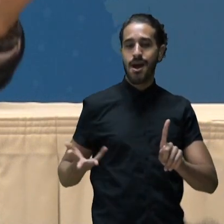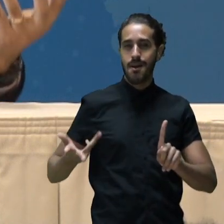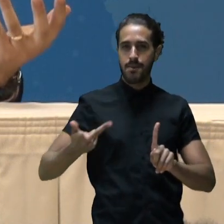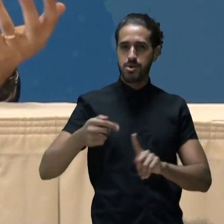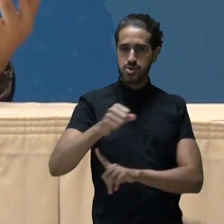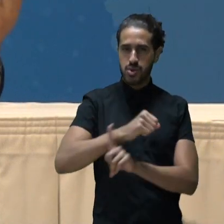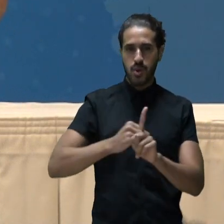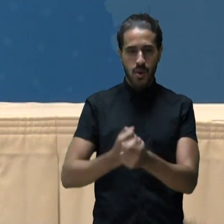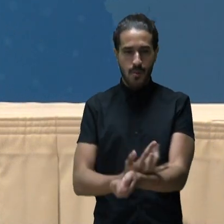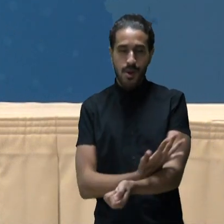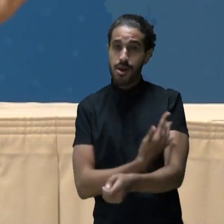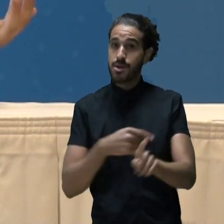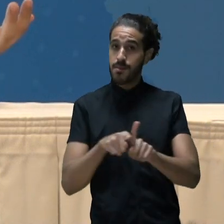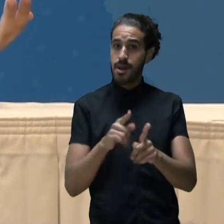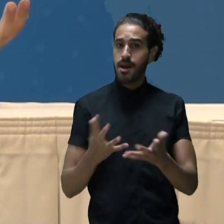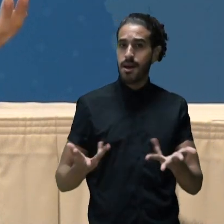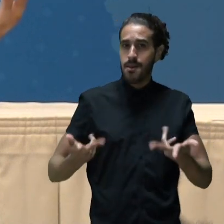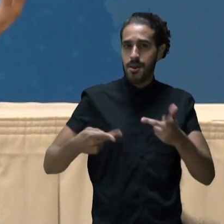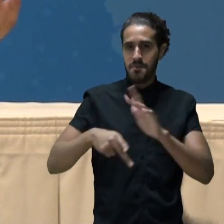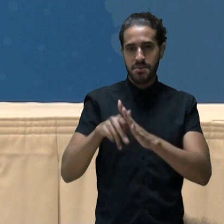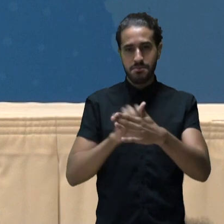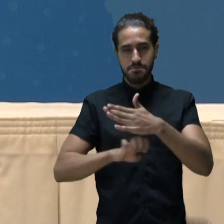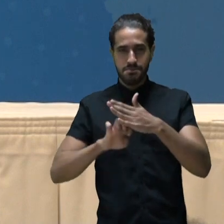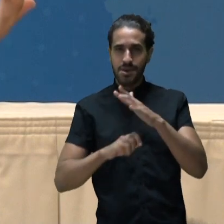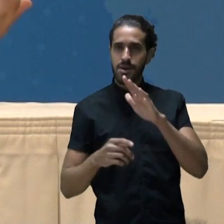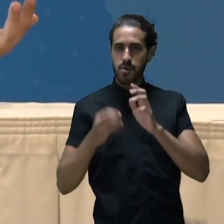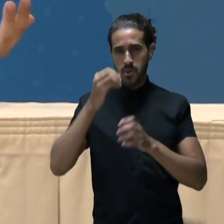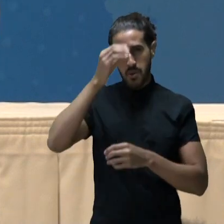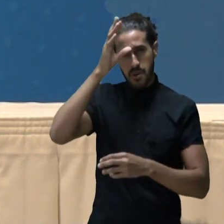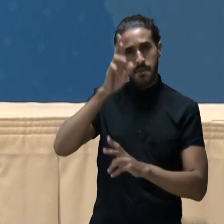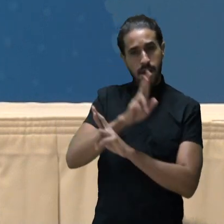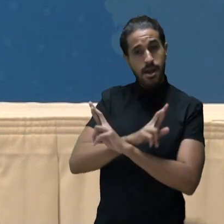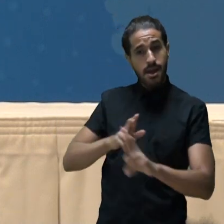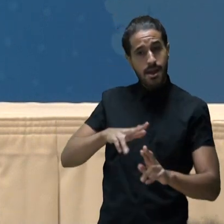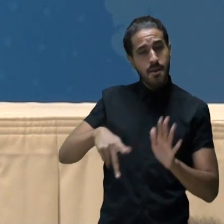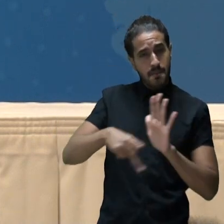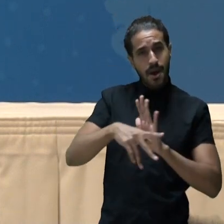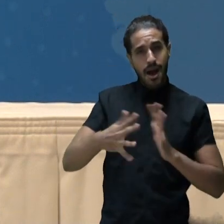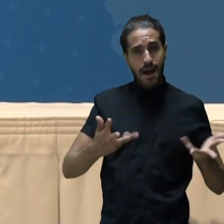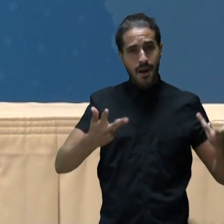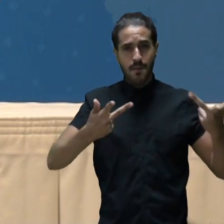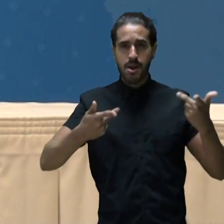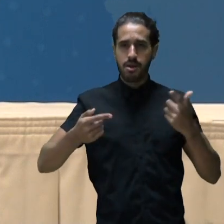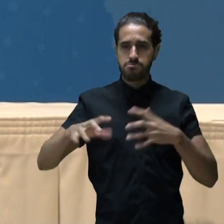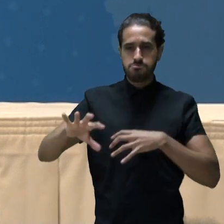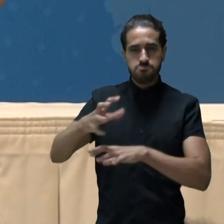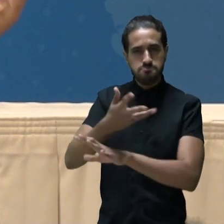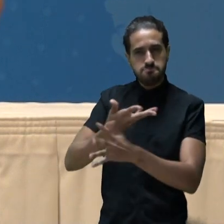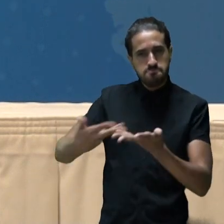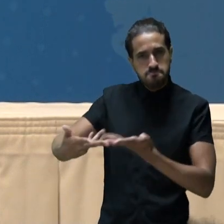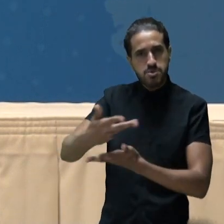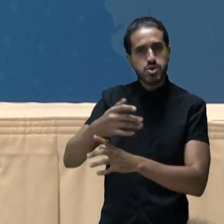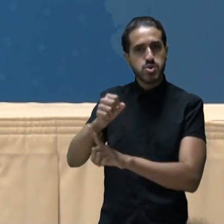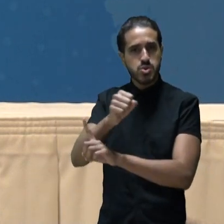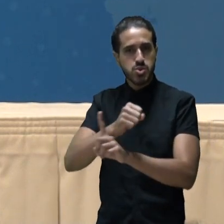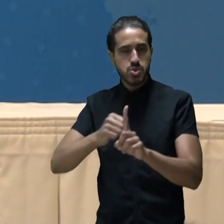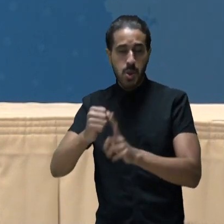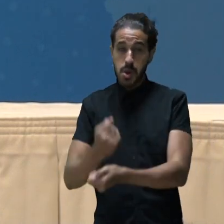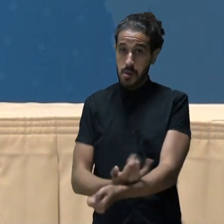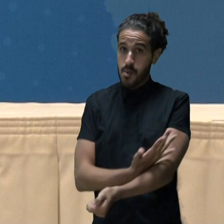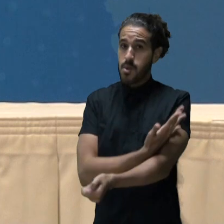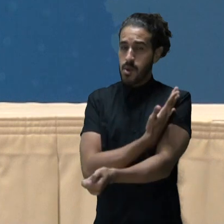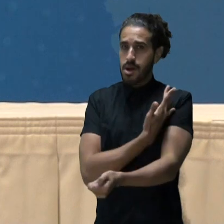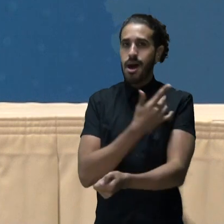habilidades socioemocionais e habilidades empreendedoras ou conhecimentos associados a habilidades socioemocionais, habilidades empreendedoras e